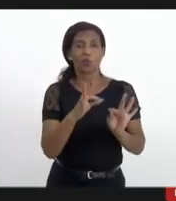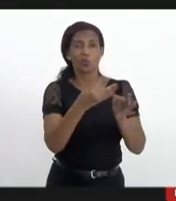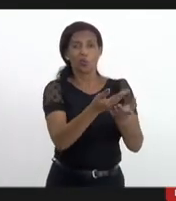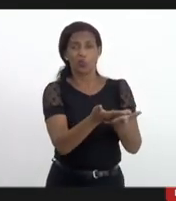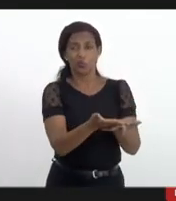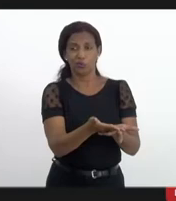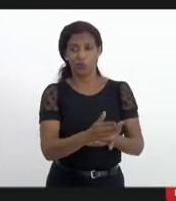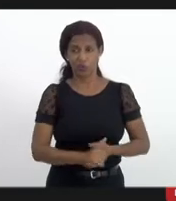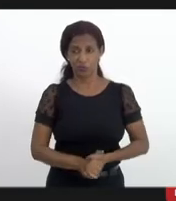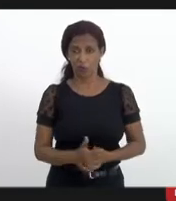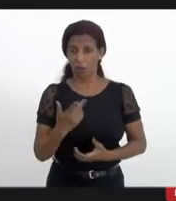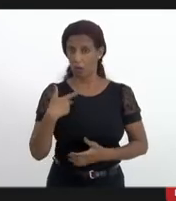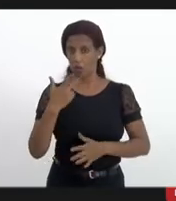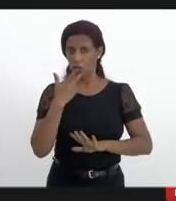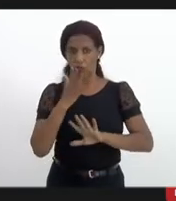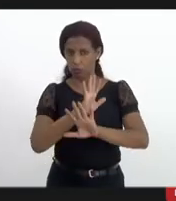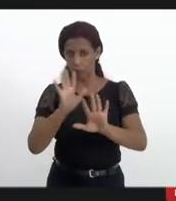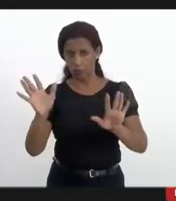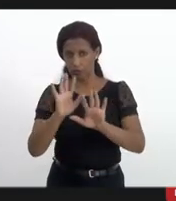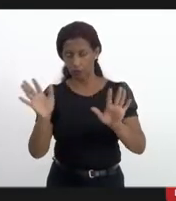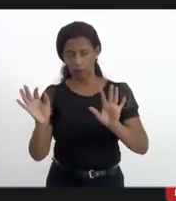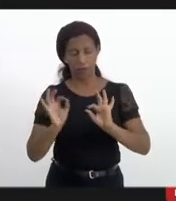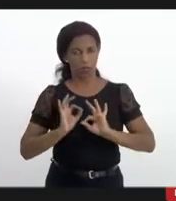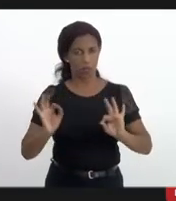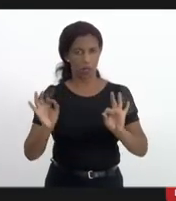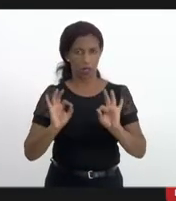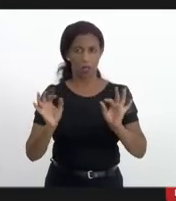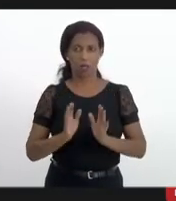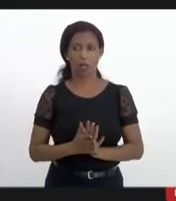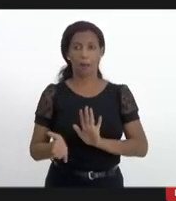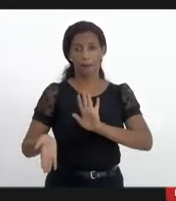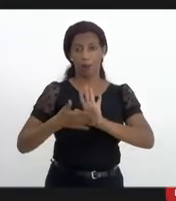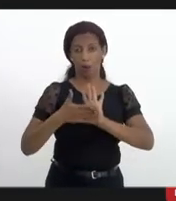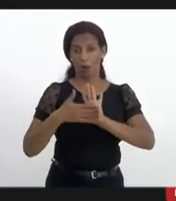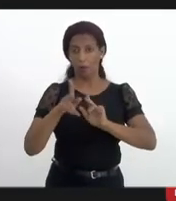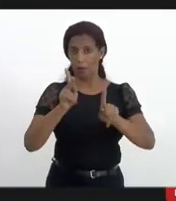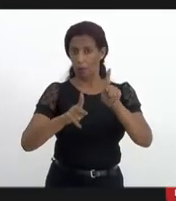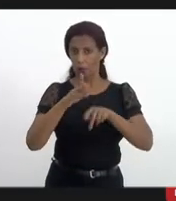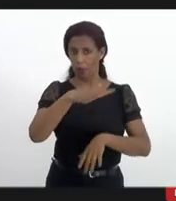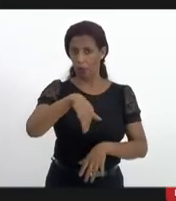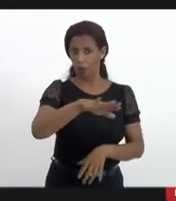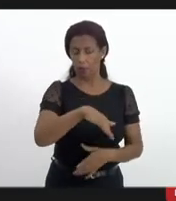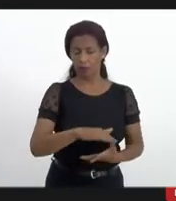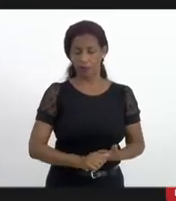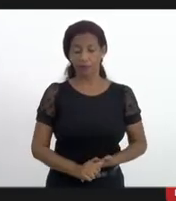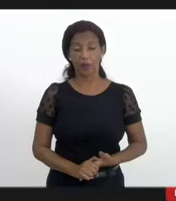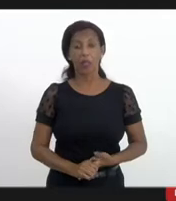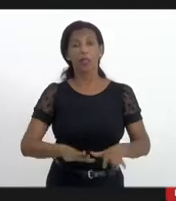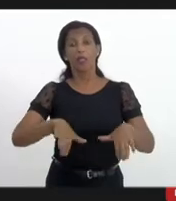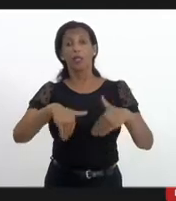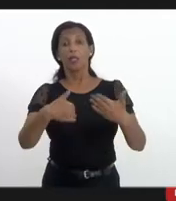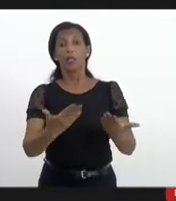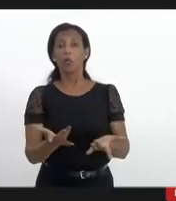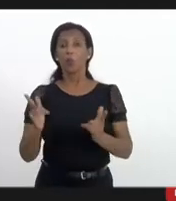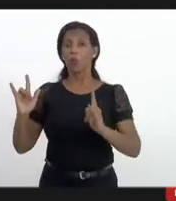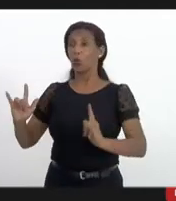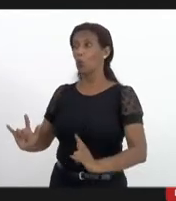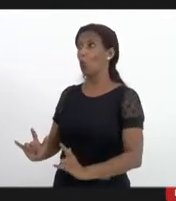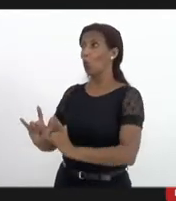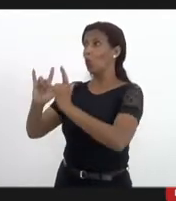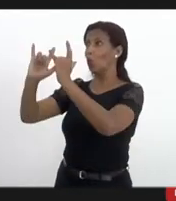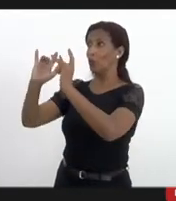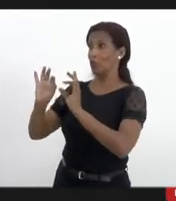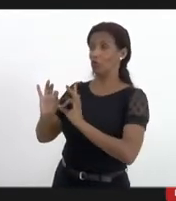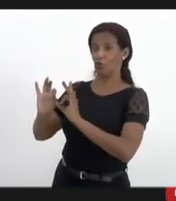né não estou aqui livrando ninguém inclusive a própria população e quando é no condomínio de